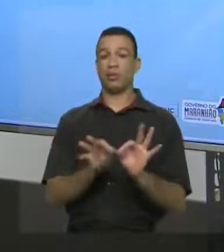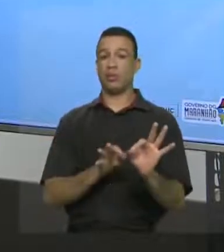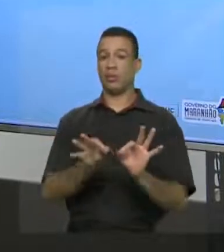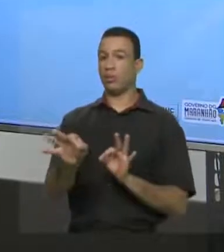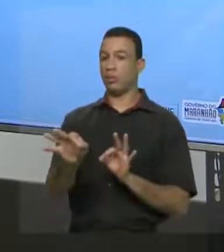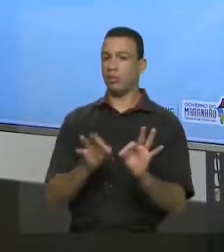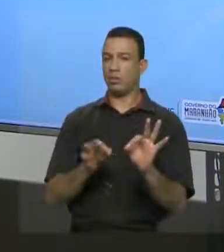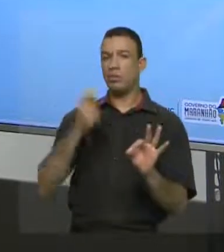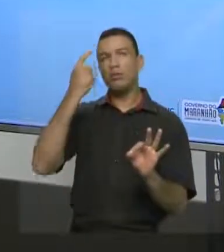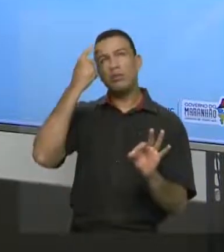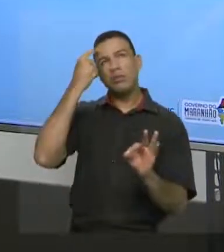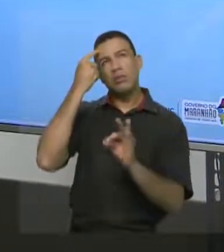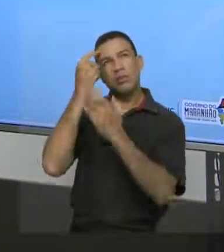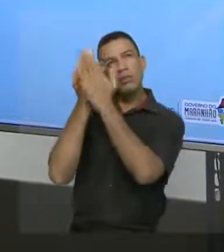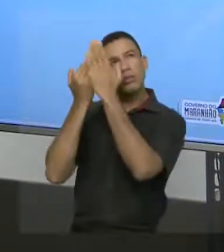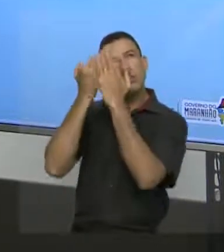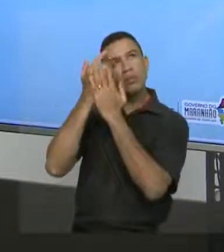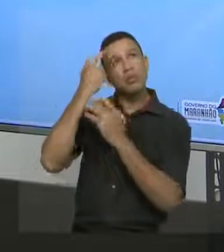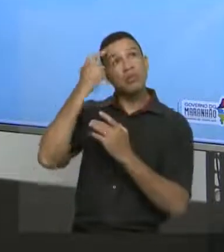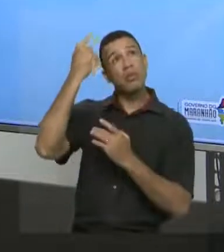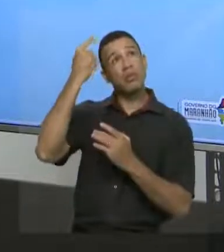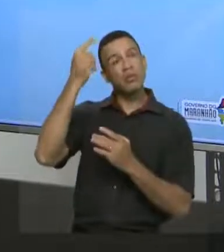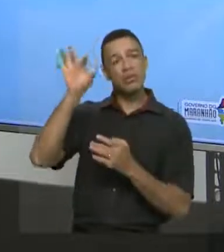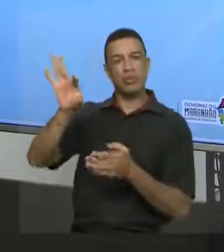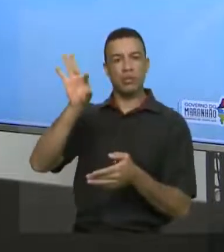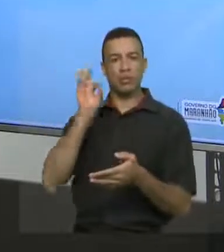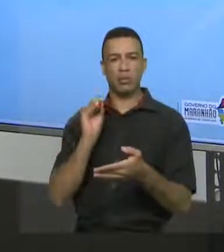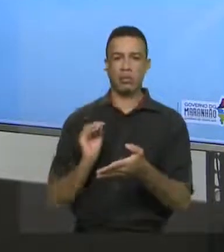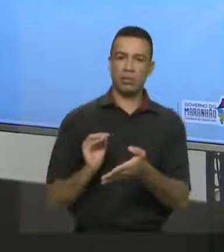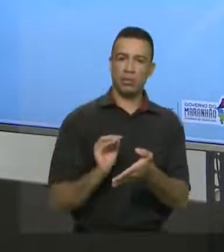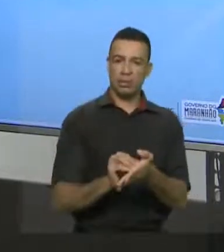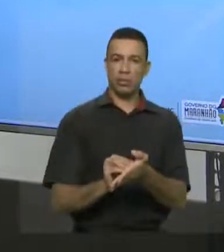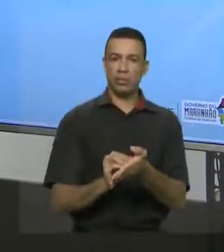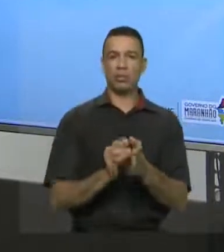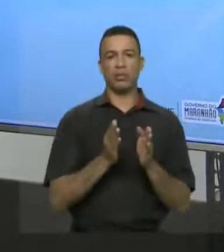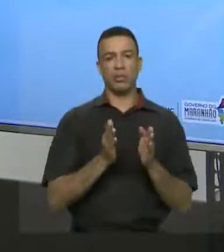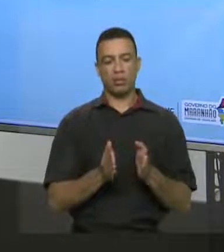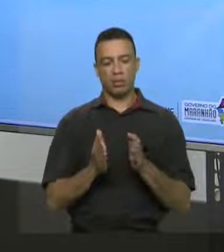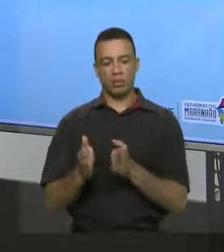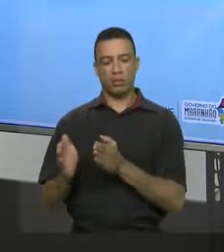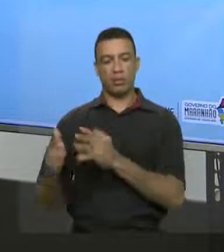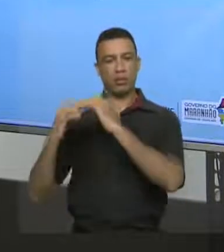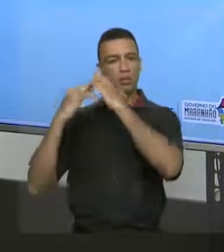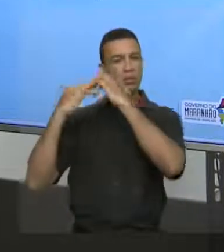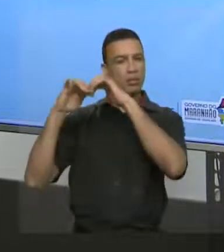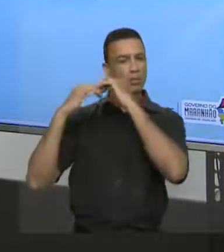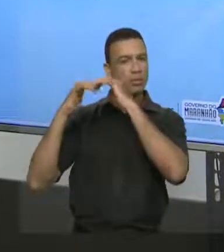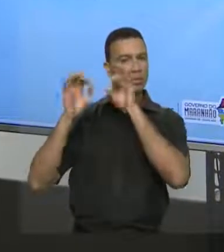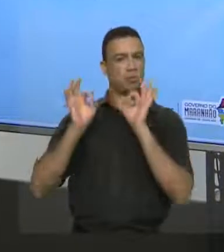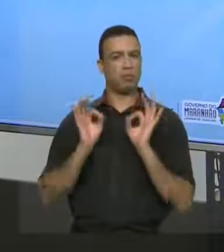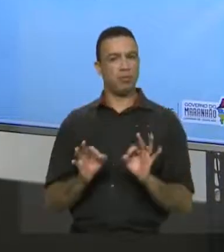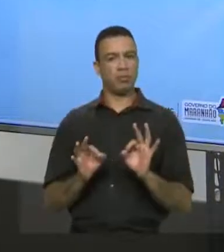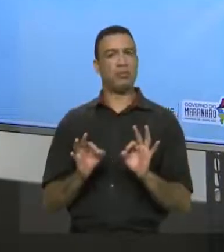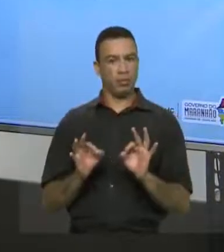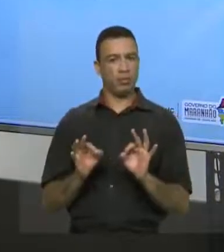ideias, dando, né, ao texto uma sequência lógico, uma sequência coerente. Tudo bem?